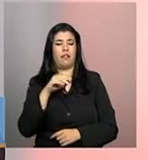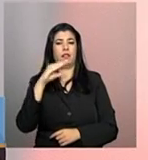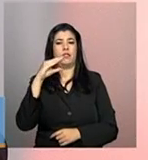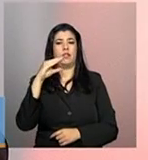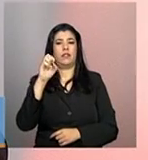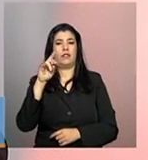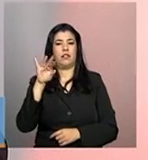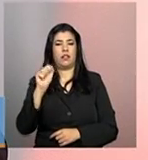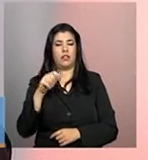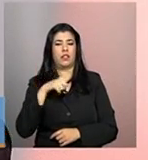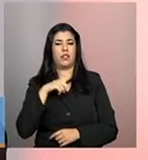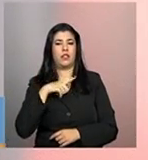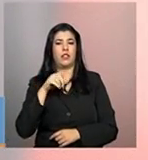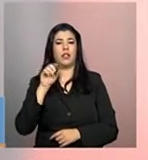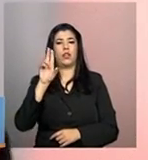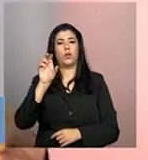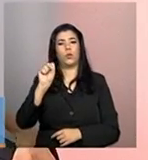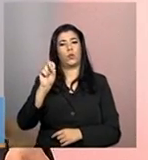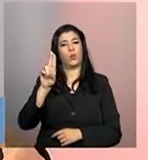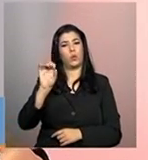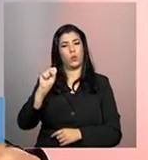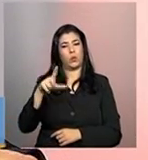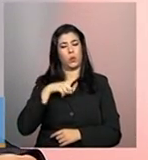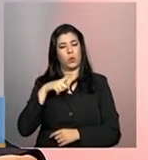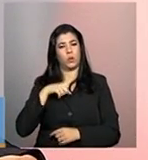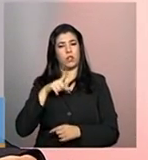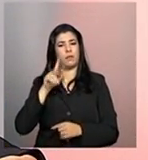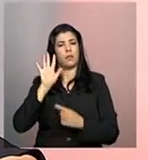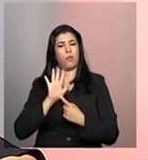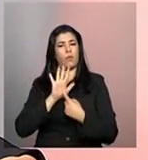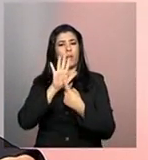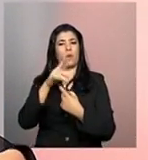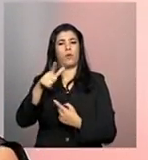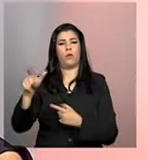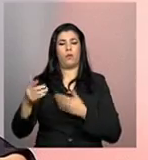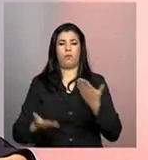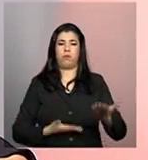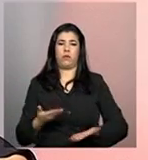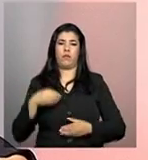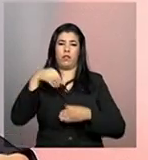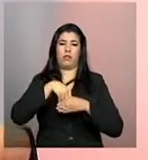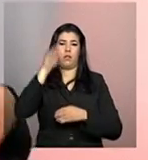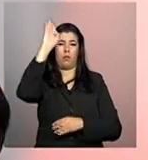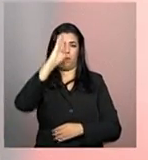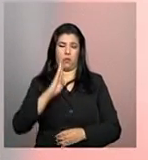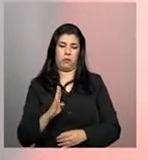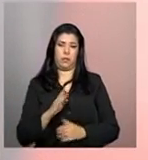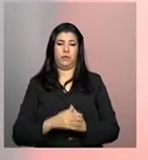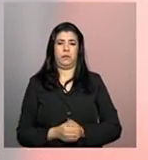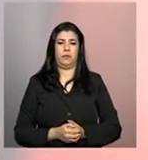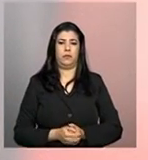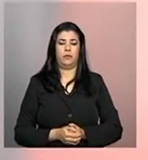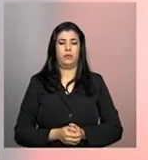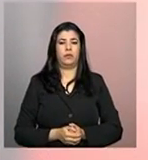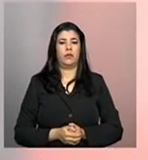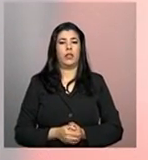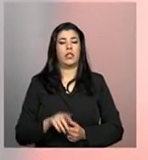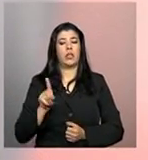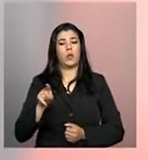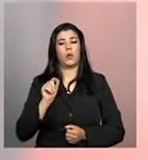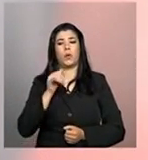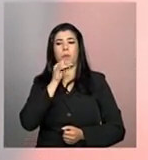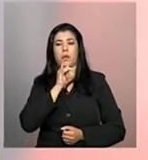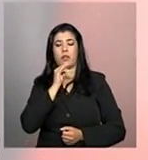estatais dos SUAS, elas se referenciam a esses outros serviços no território. Então, aquele serviço que é